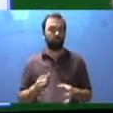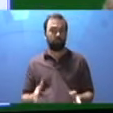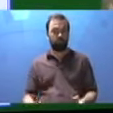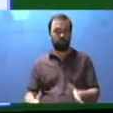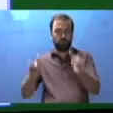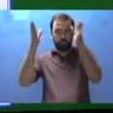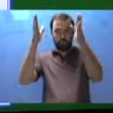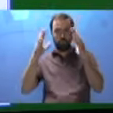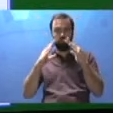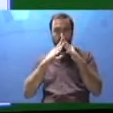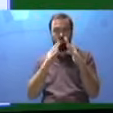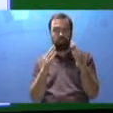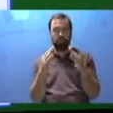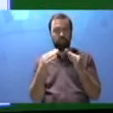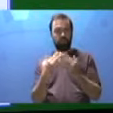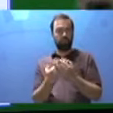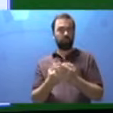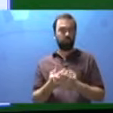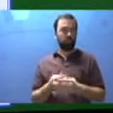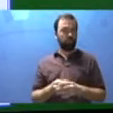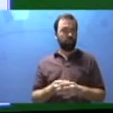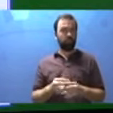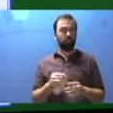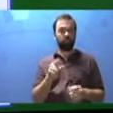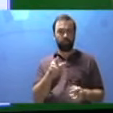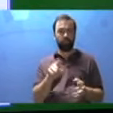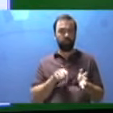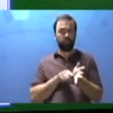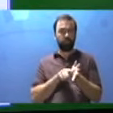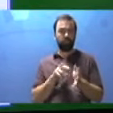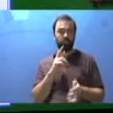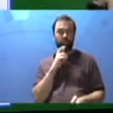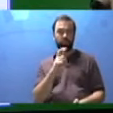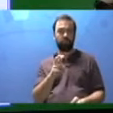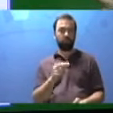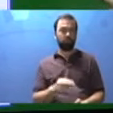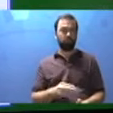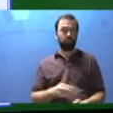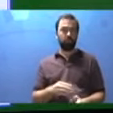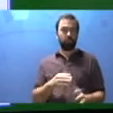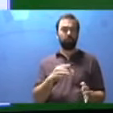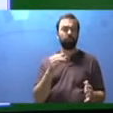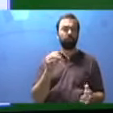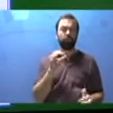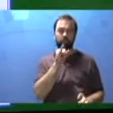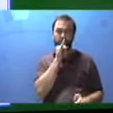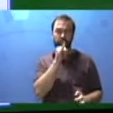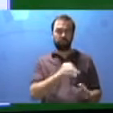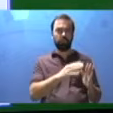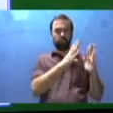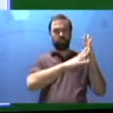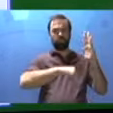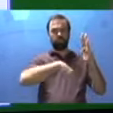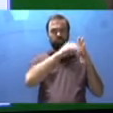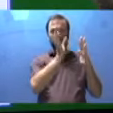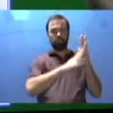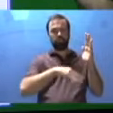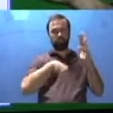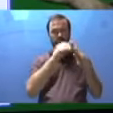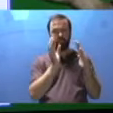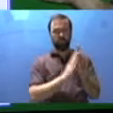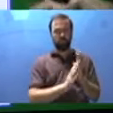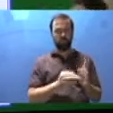O prédio. A escola em si. Como que está o prédio? Você vai responder lá, ó. Vamos pensar na pintura da escola. Ela está